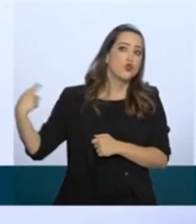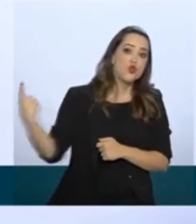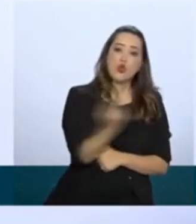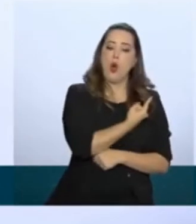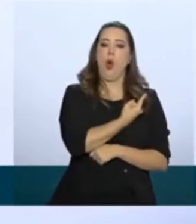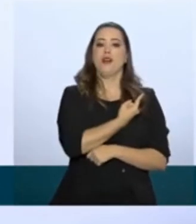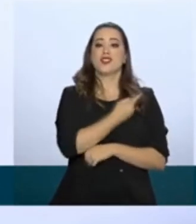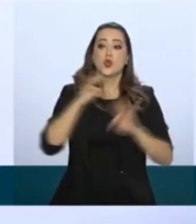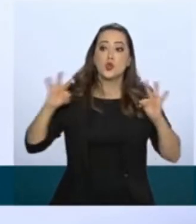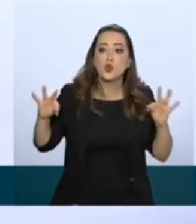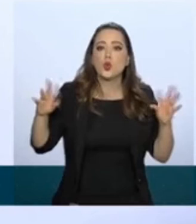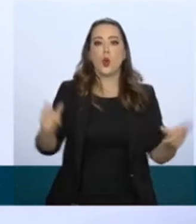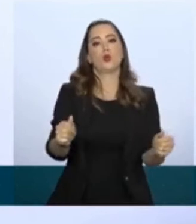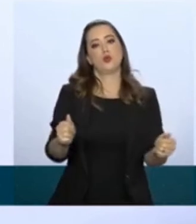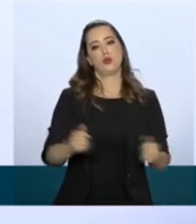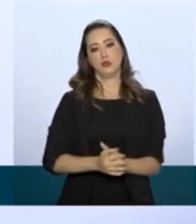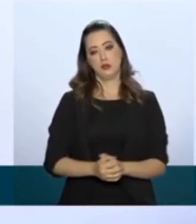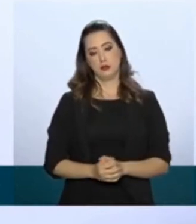sem exceção.